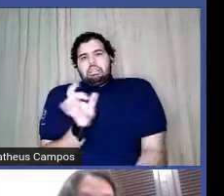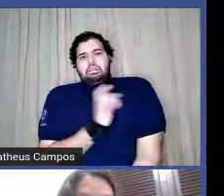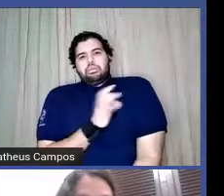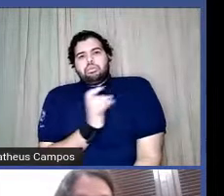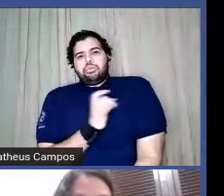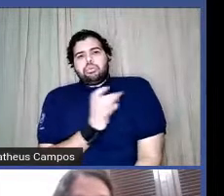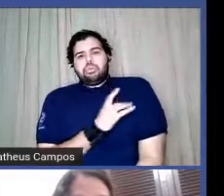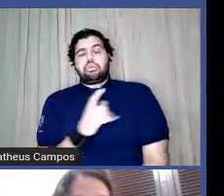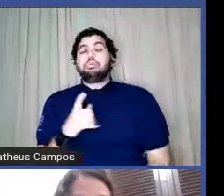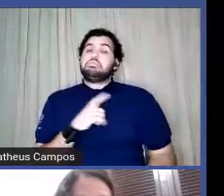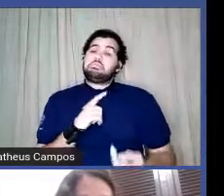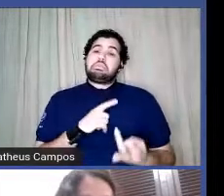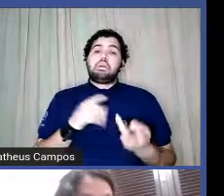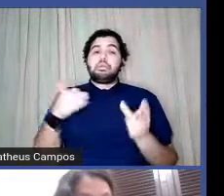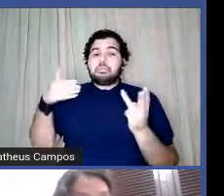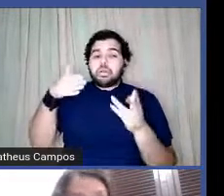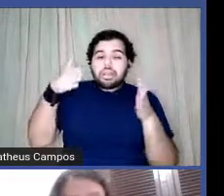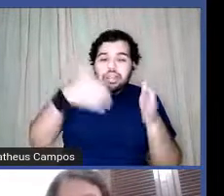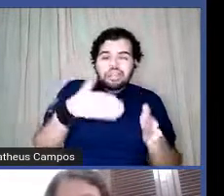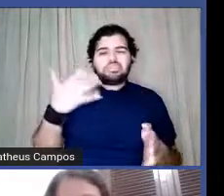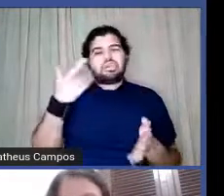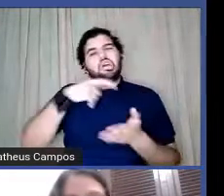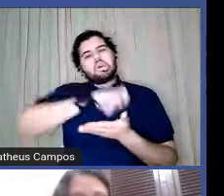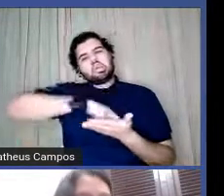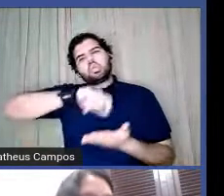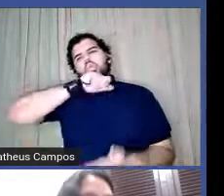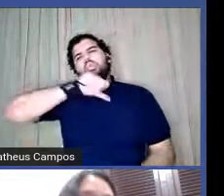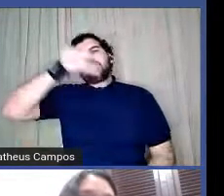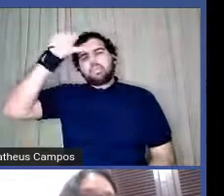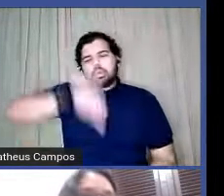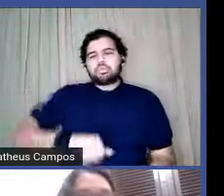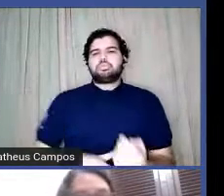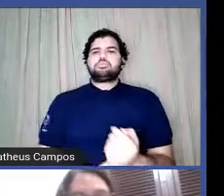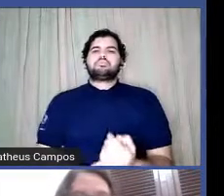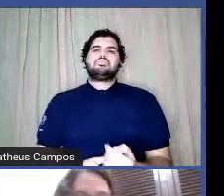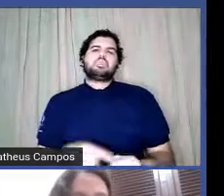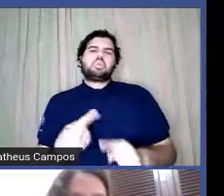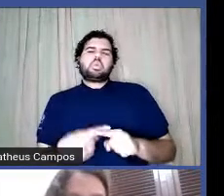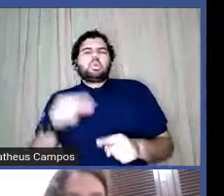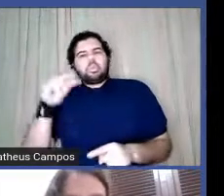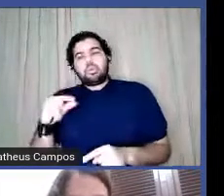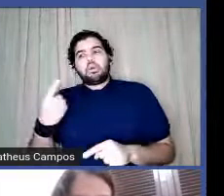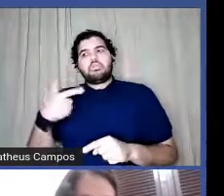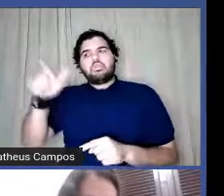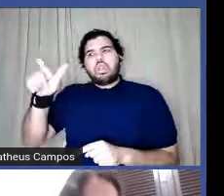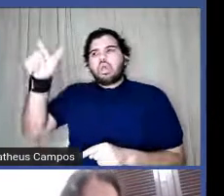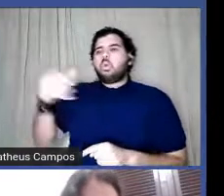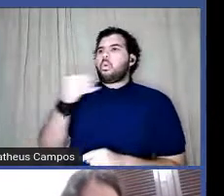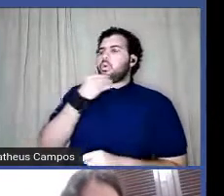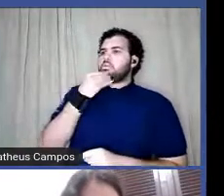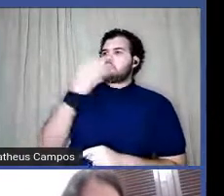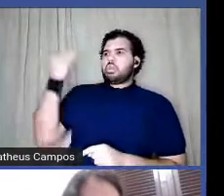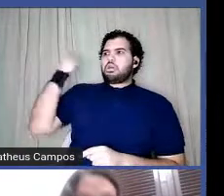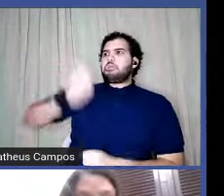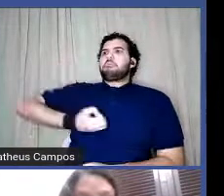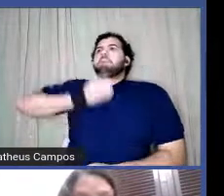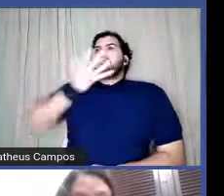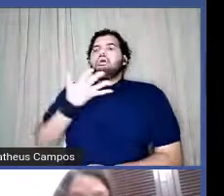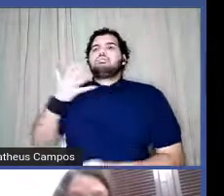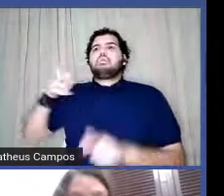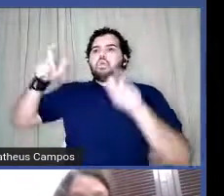essa tendência a achar que a nossa escrita não é boa, que não é tão boa quanto a daquele cara que estava ali recitando no sarau,